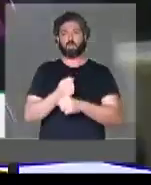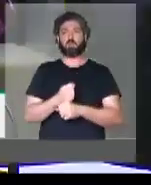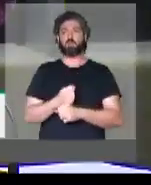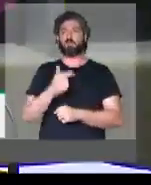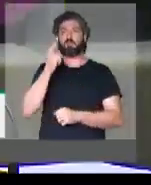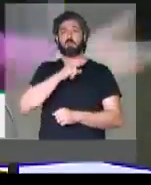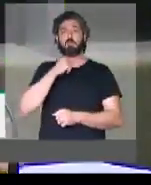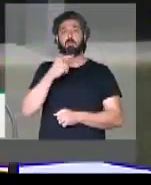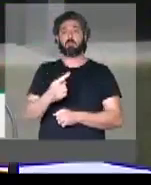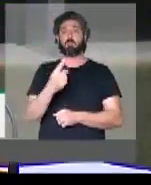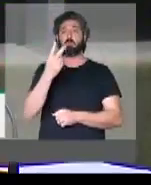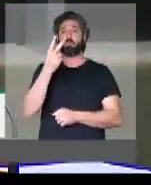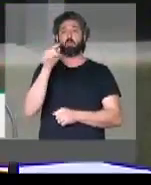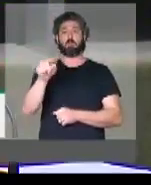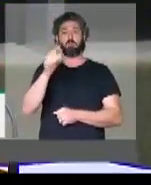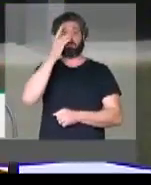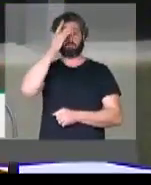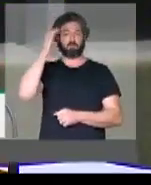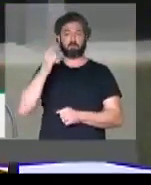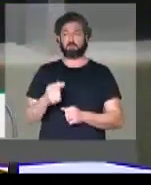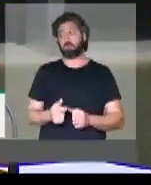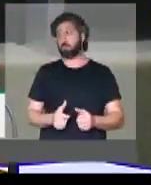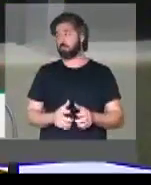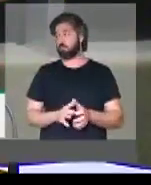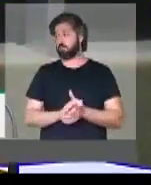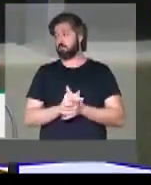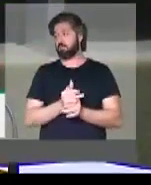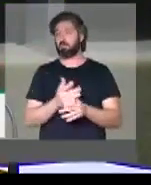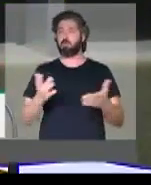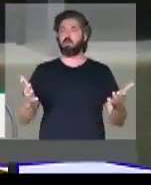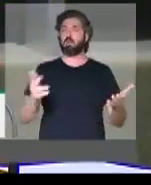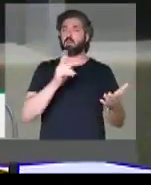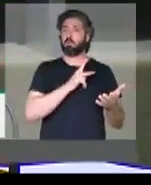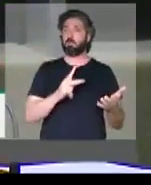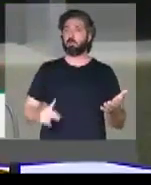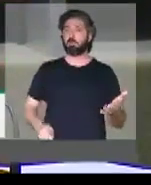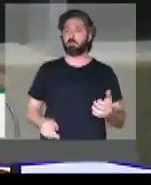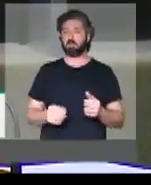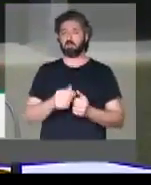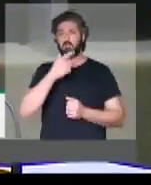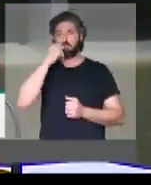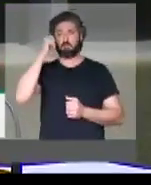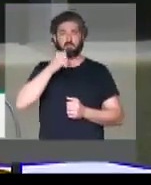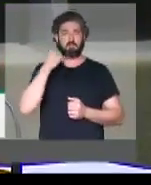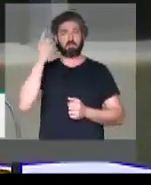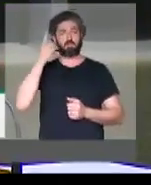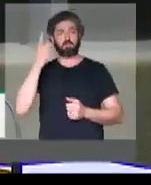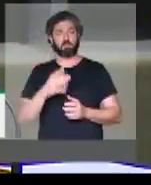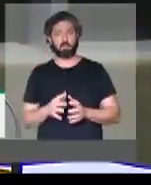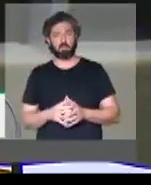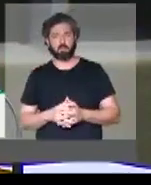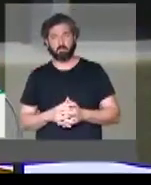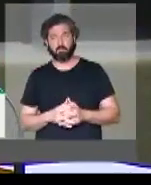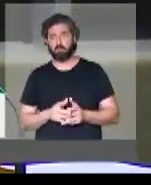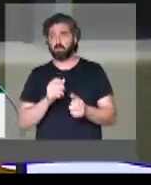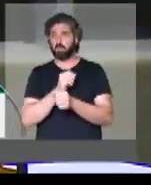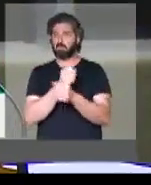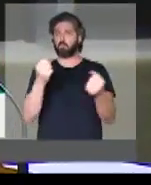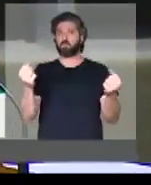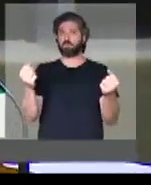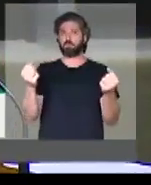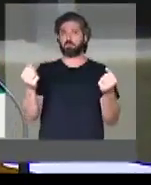chegaremos a 2 mil trabalhadores. Ora, senhor presidente, senhoras e senhores deputados, não é